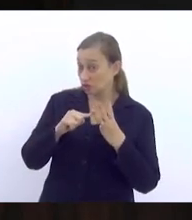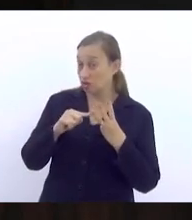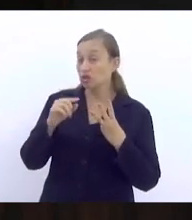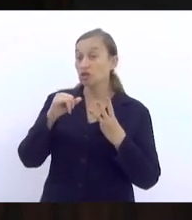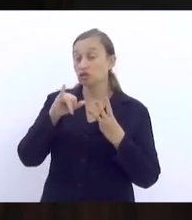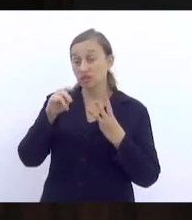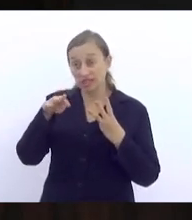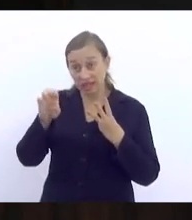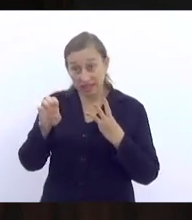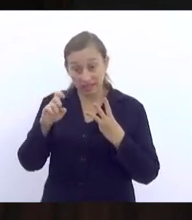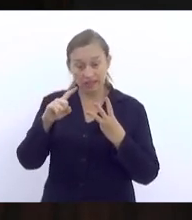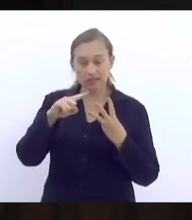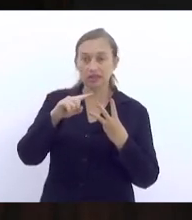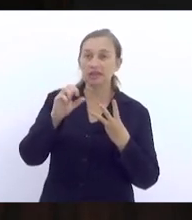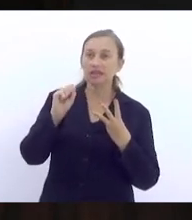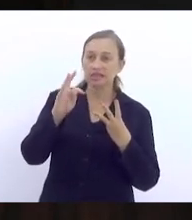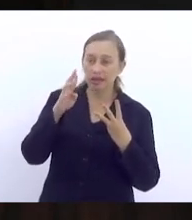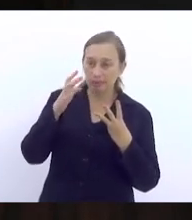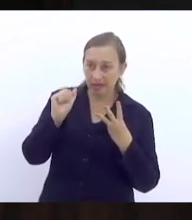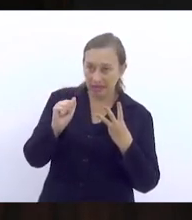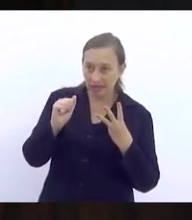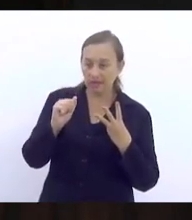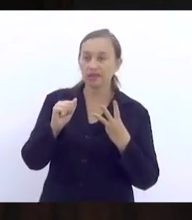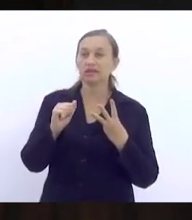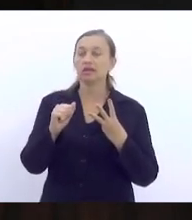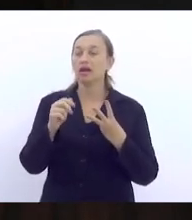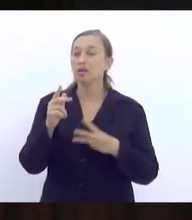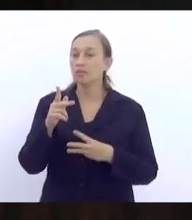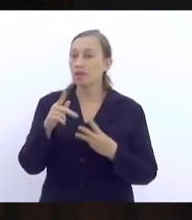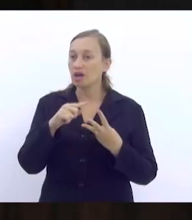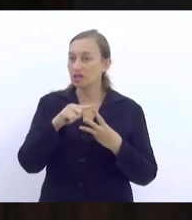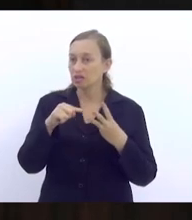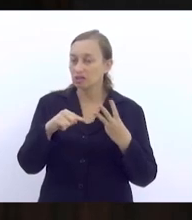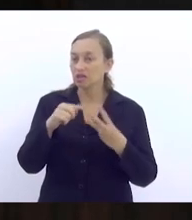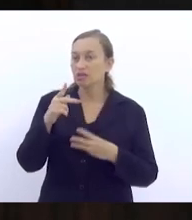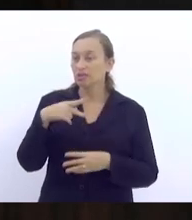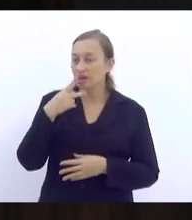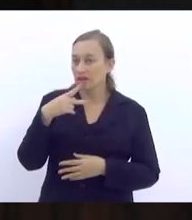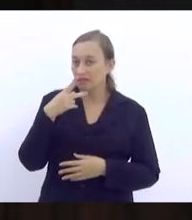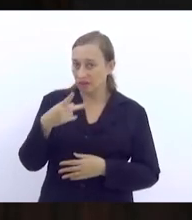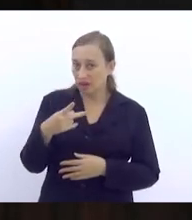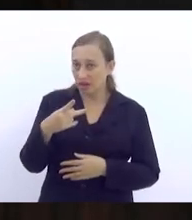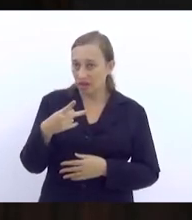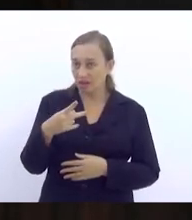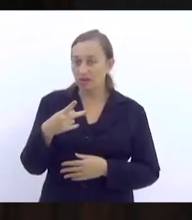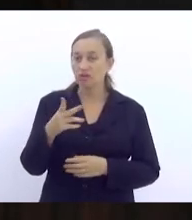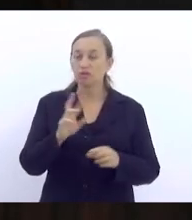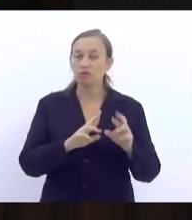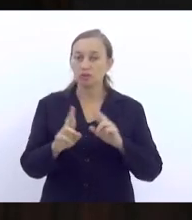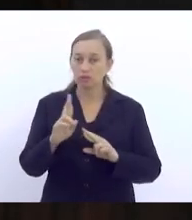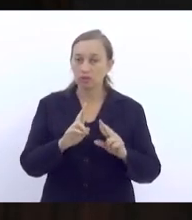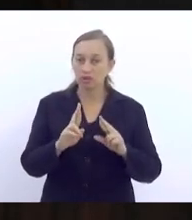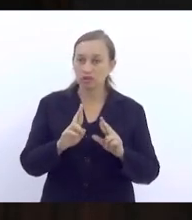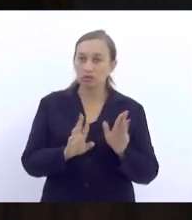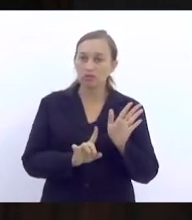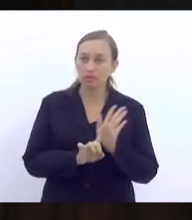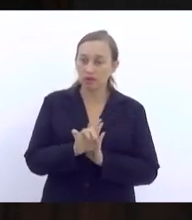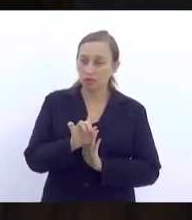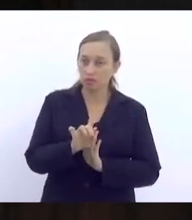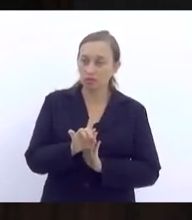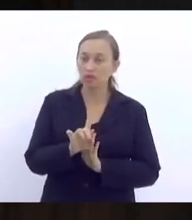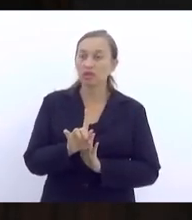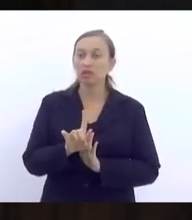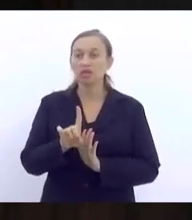Jusceline de Assis e também a Sabrina para fazerem as suas colocações com relação ao que foi trazido para nós.